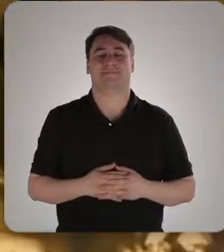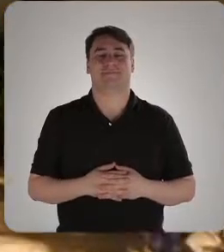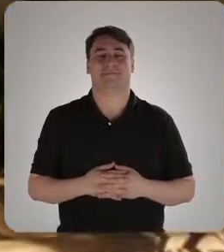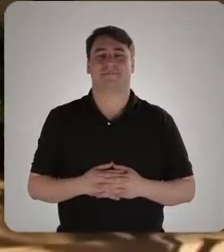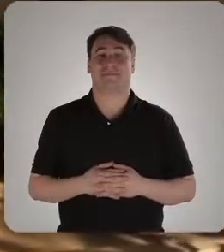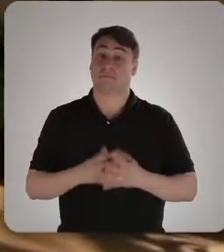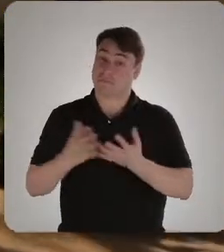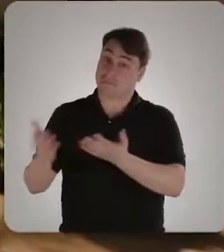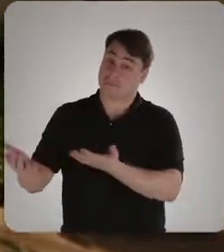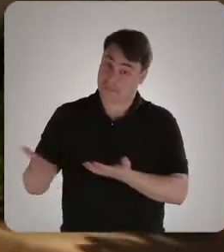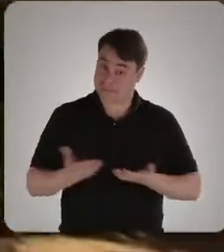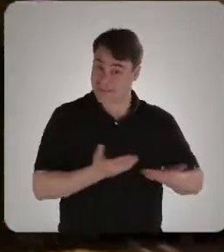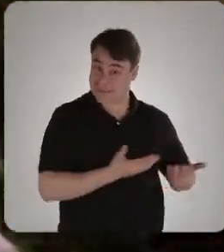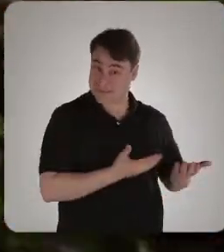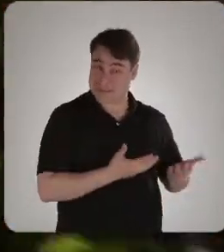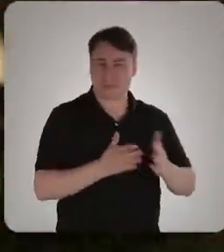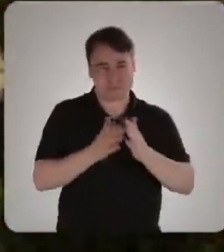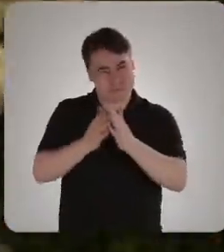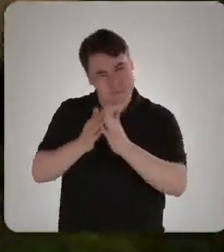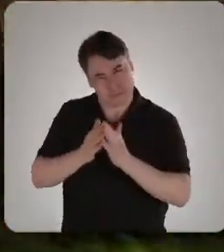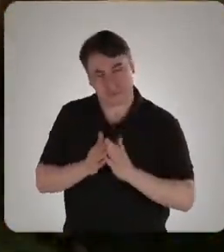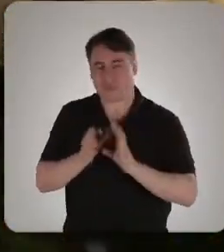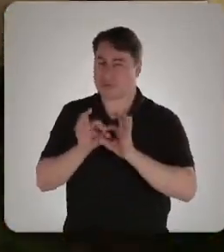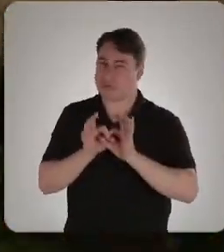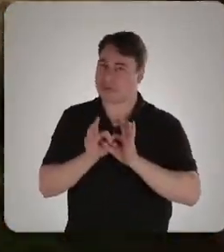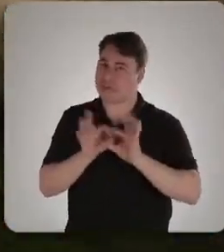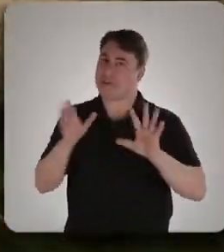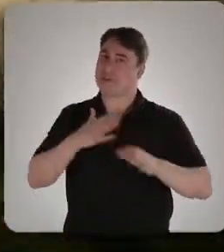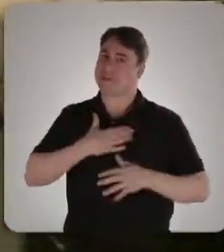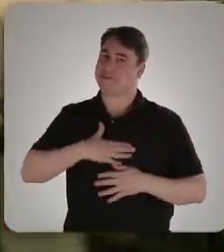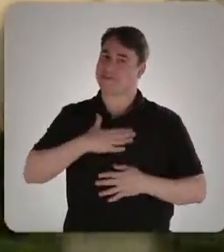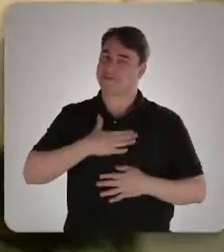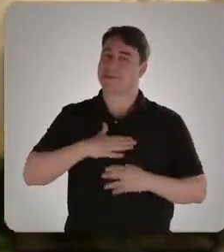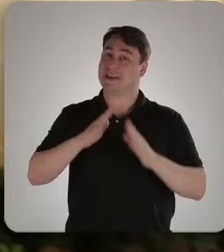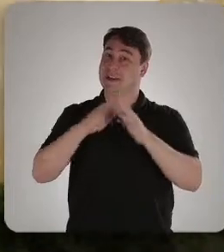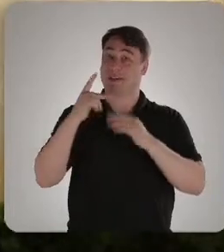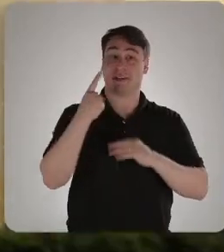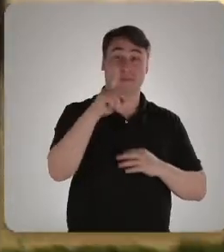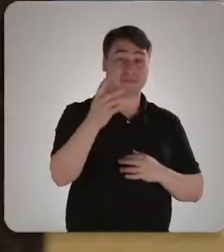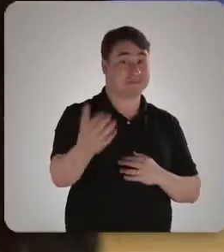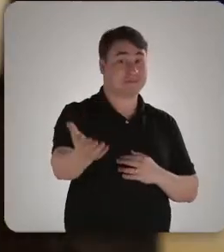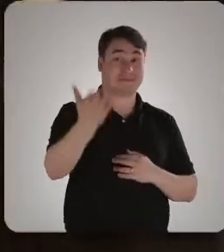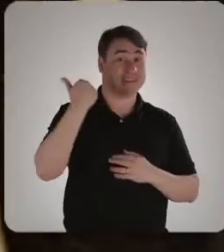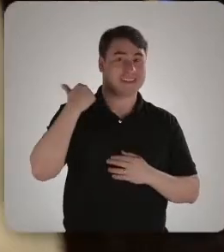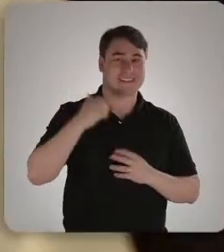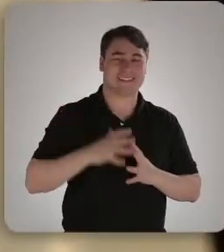Vamos entrar? Por favor, fique à vontade. A casa é sua.